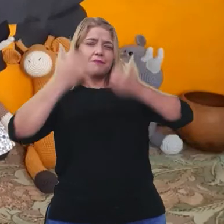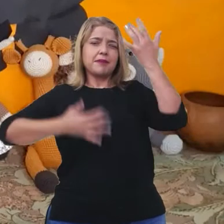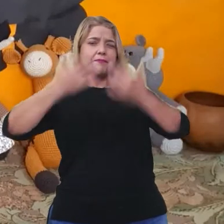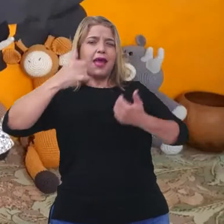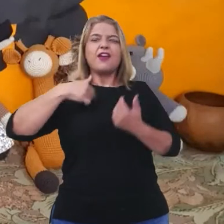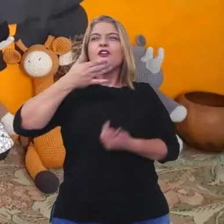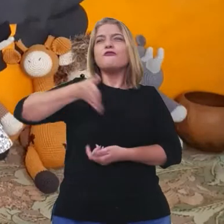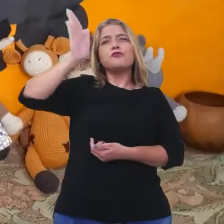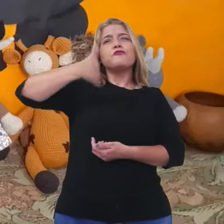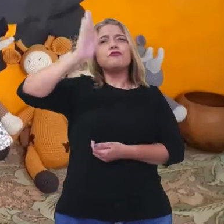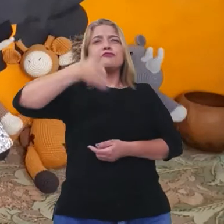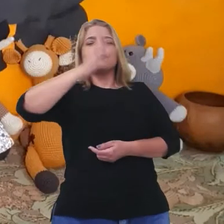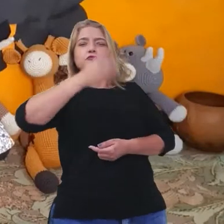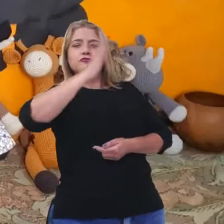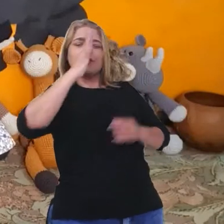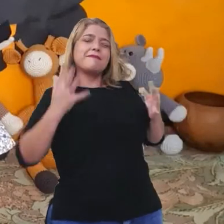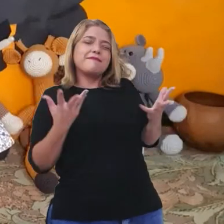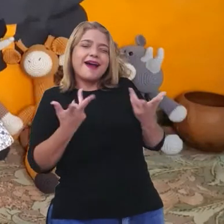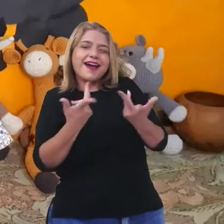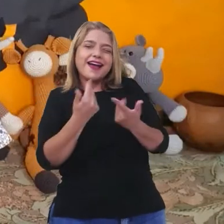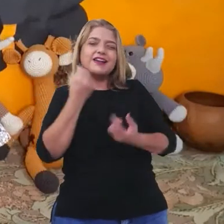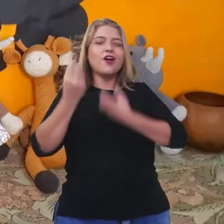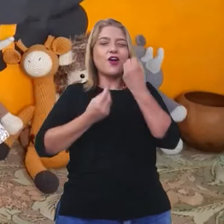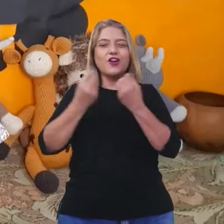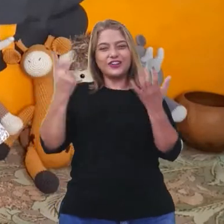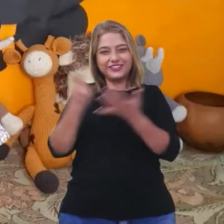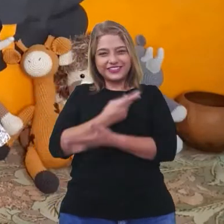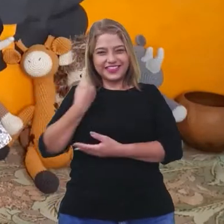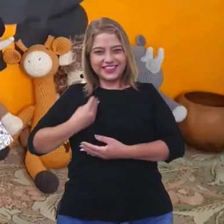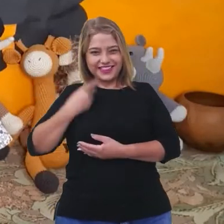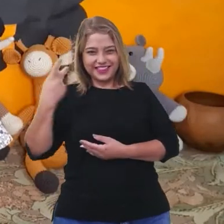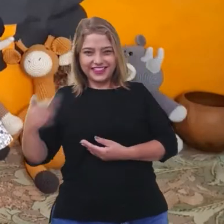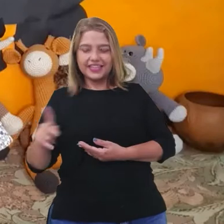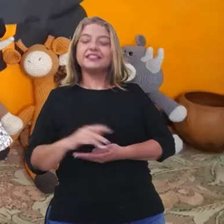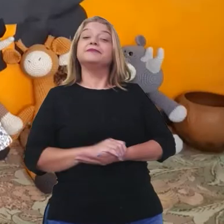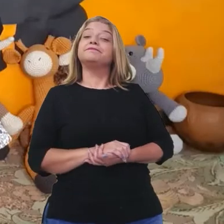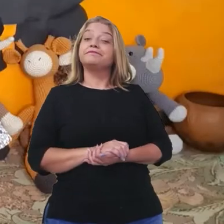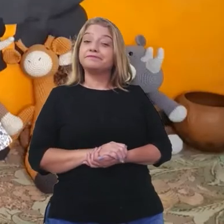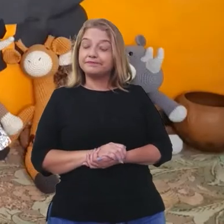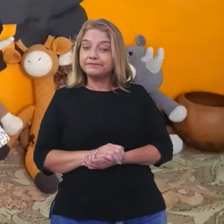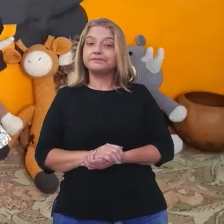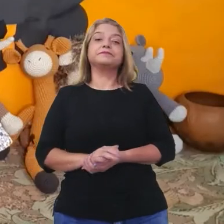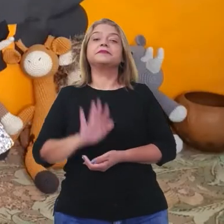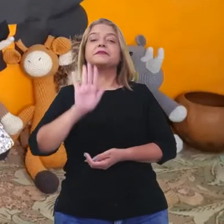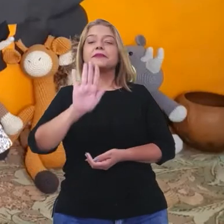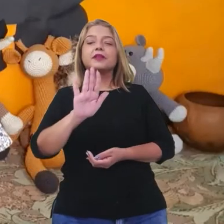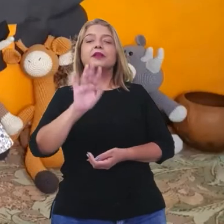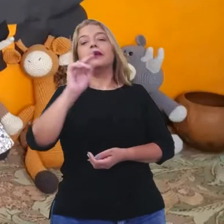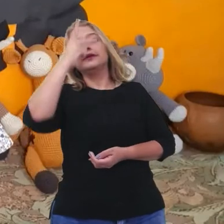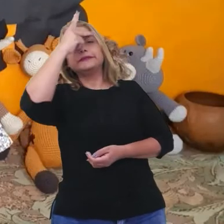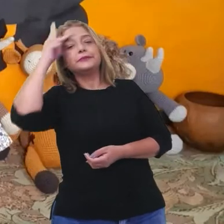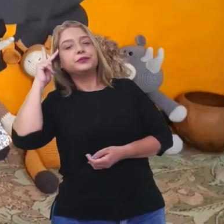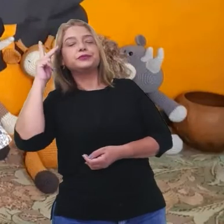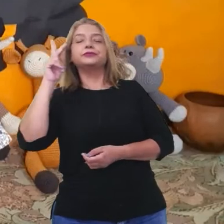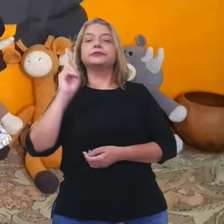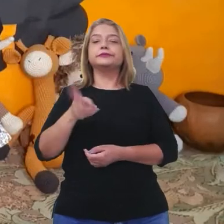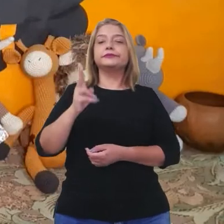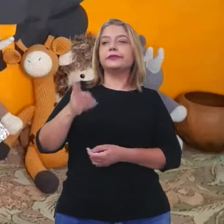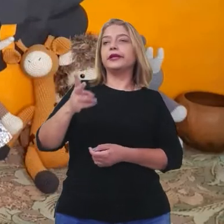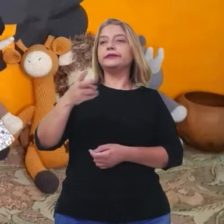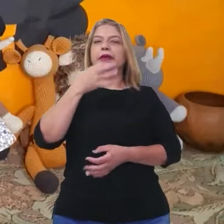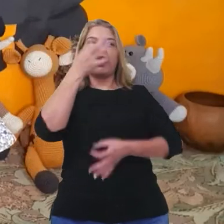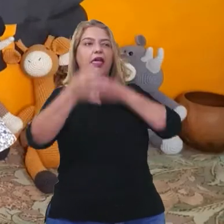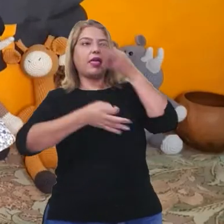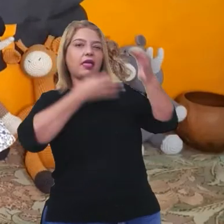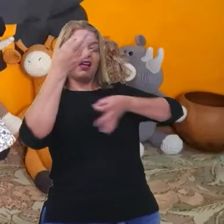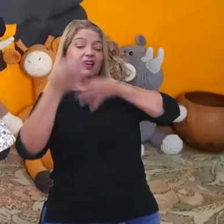maravilhosas que ela tinha vivido. Ah, mas logo vieram as críticas.